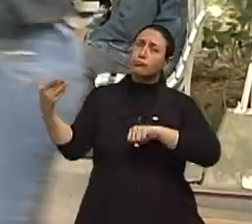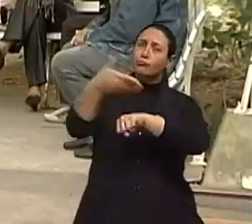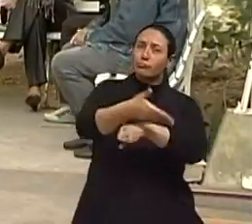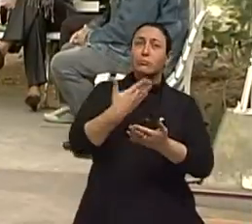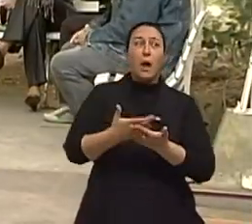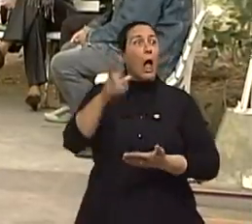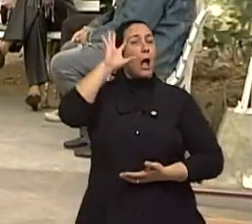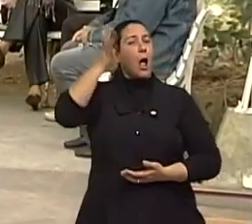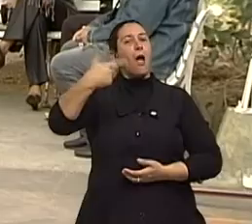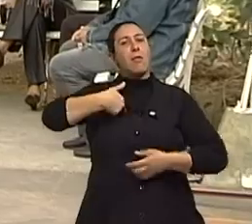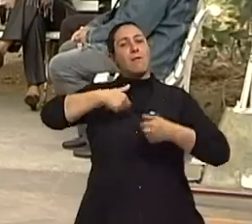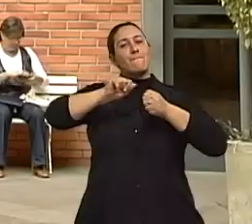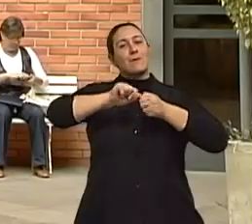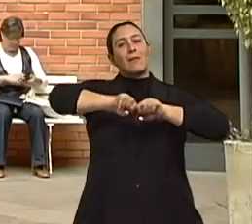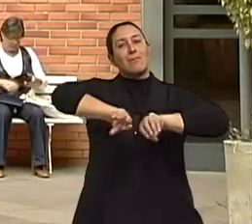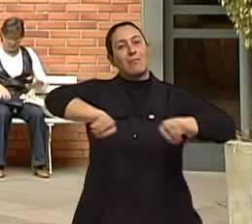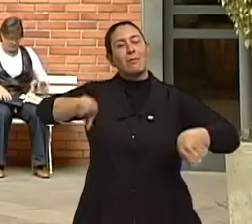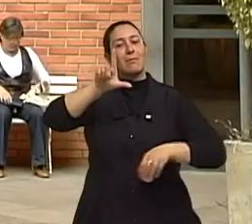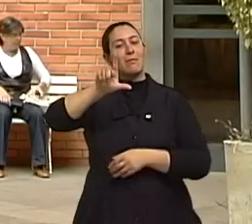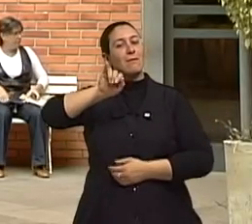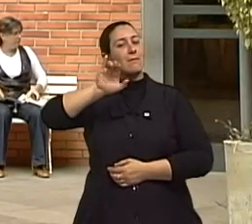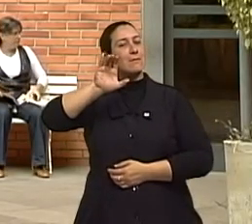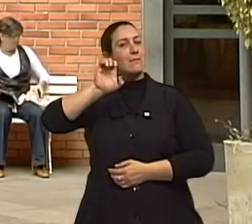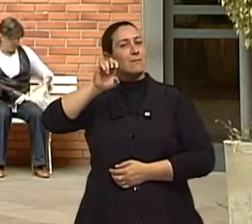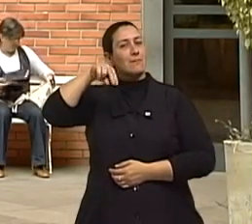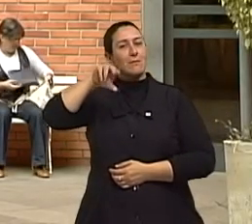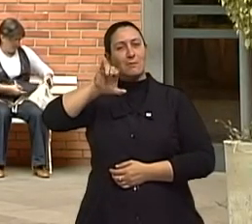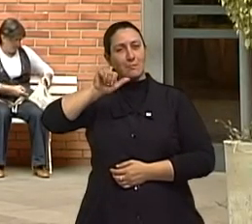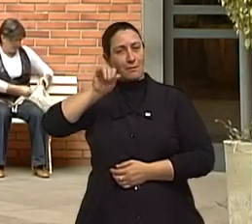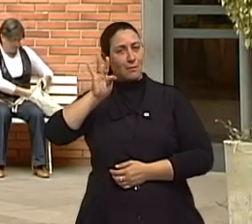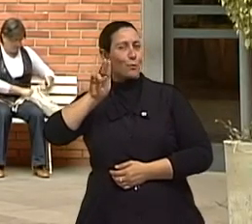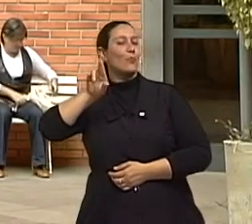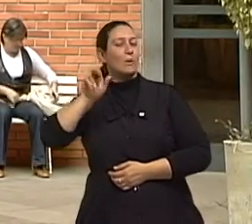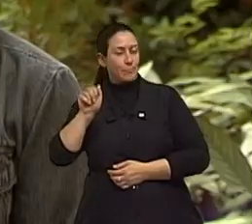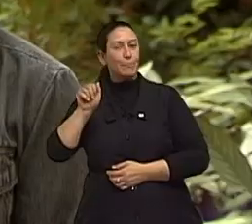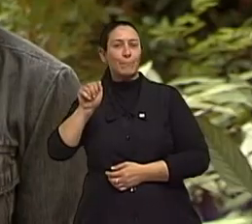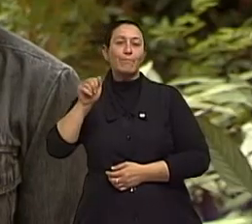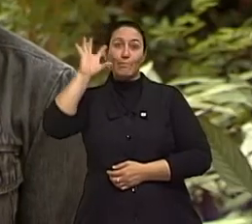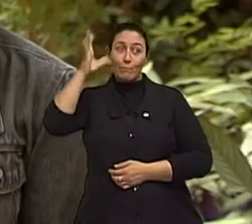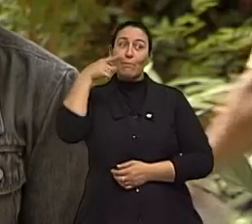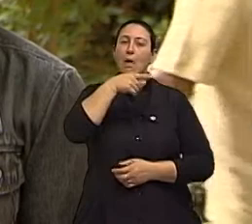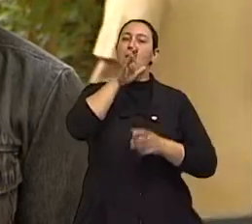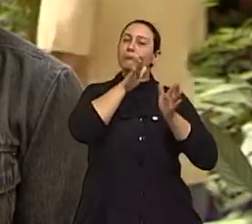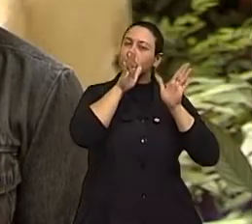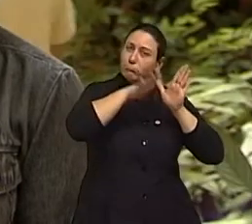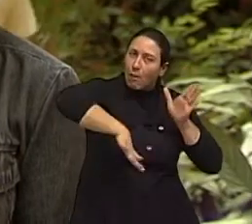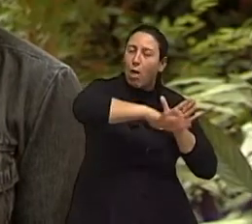Licenciatura em Psicologia. Eu me inscrevi, e até fui bem classificada, a todos